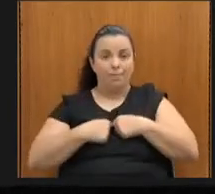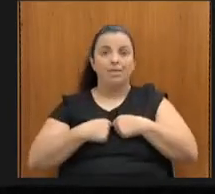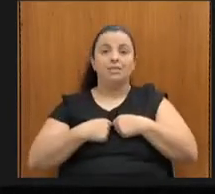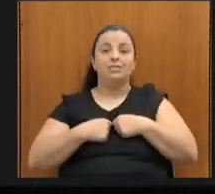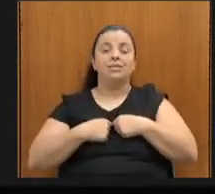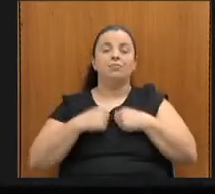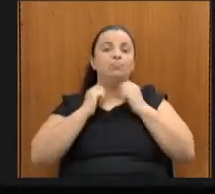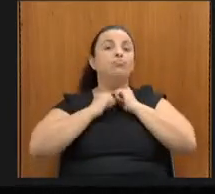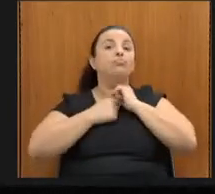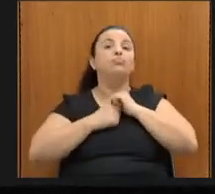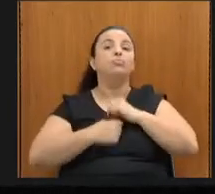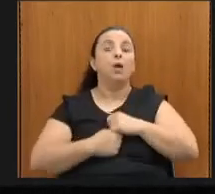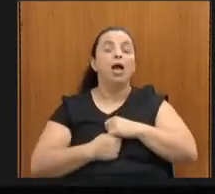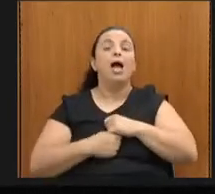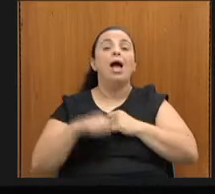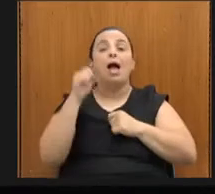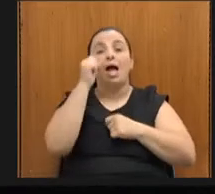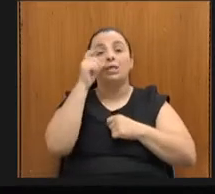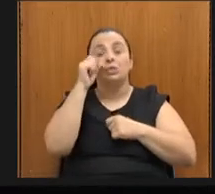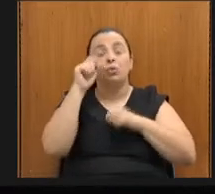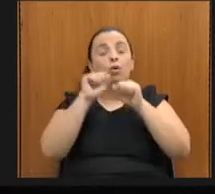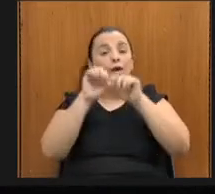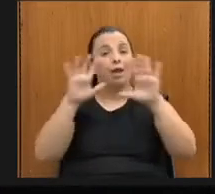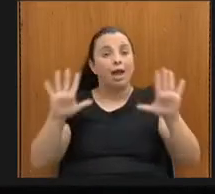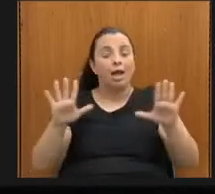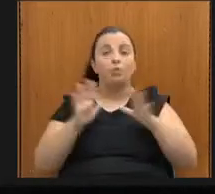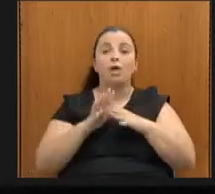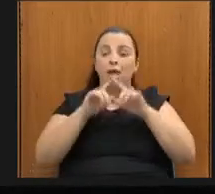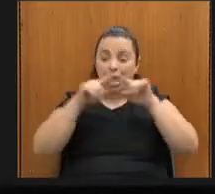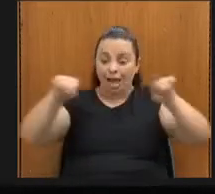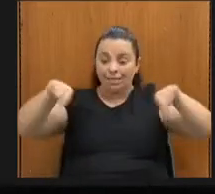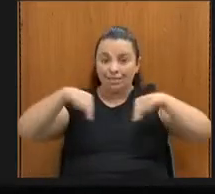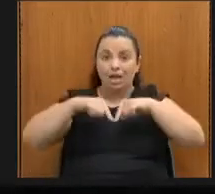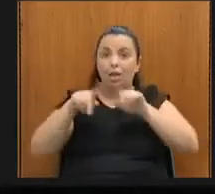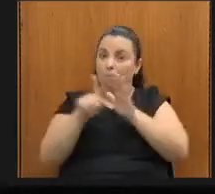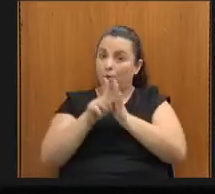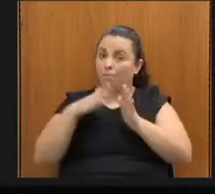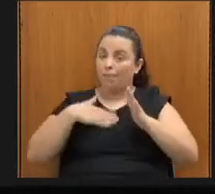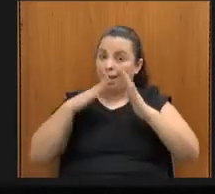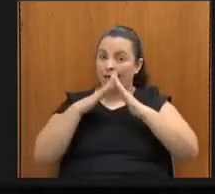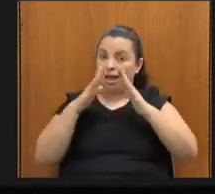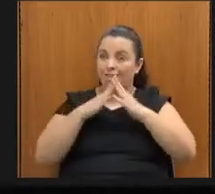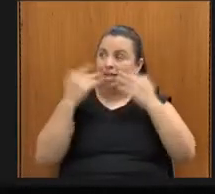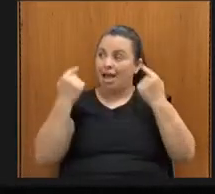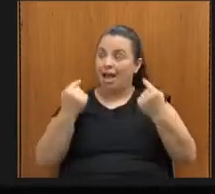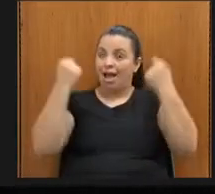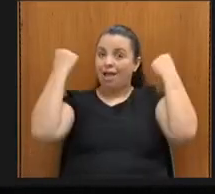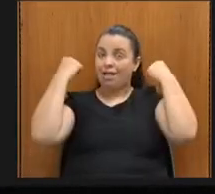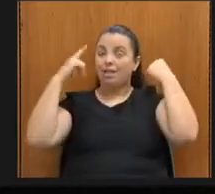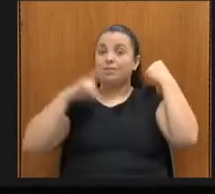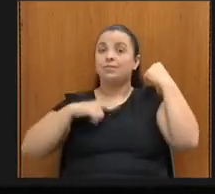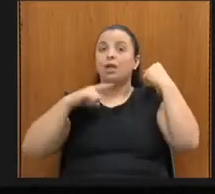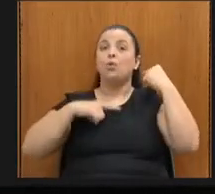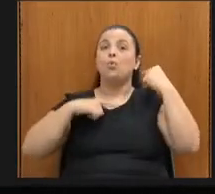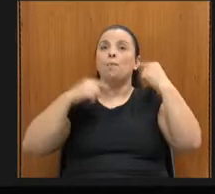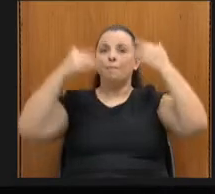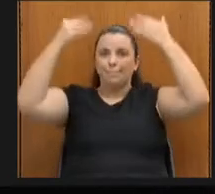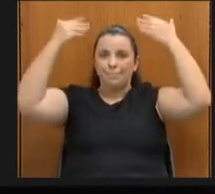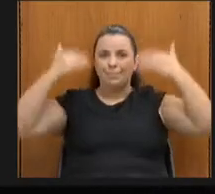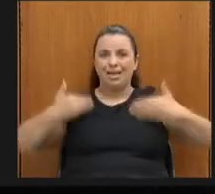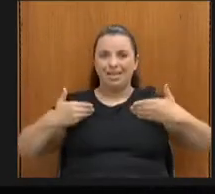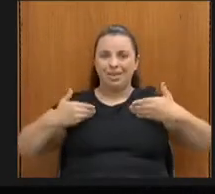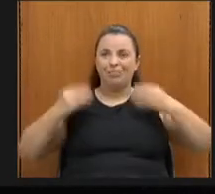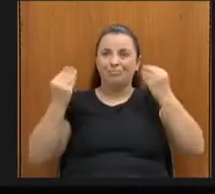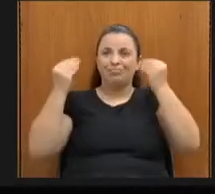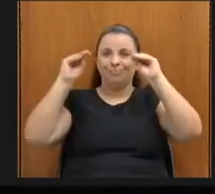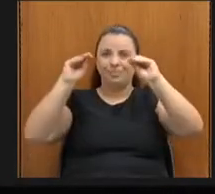estou na sala da minha casa, atrás de mim tem um painel com uma televisão, né? E para as pessoas que